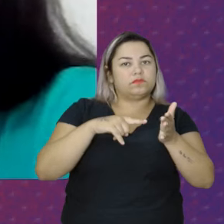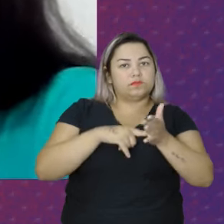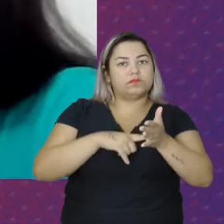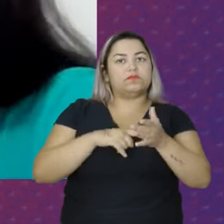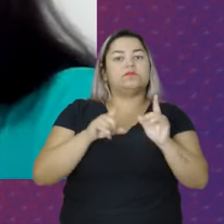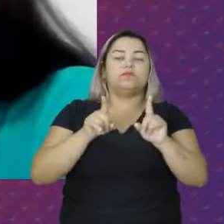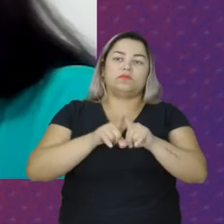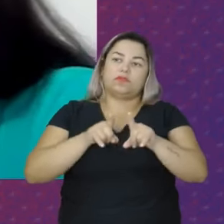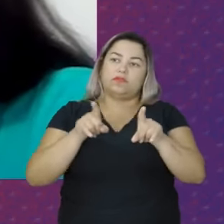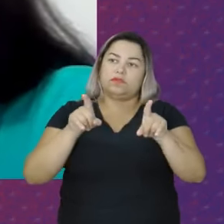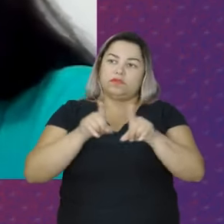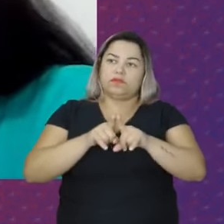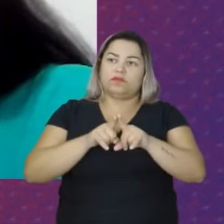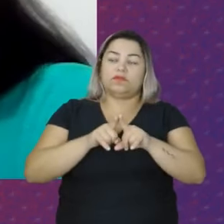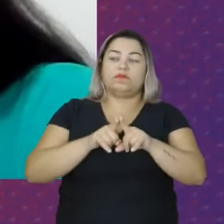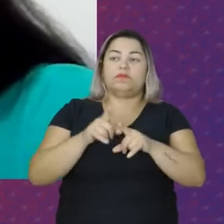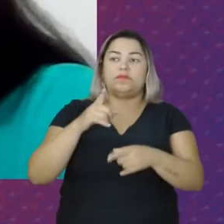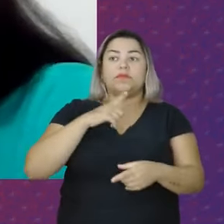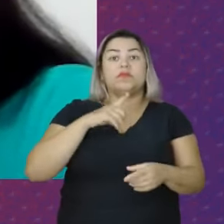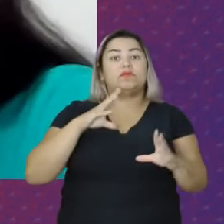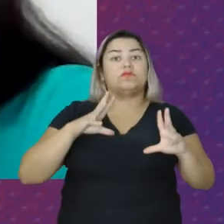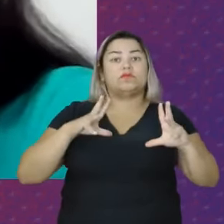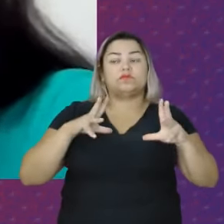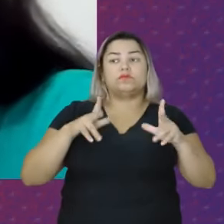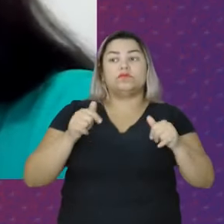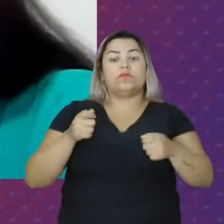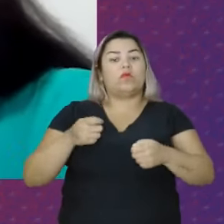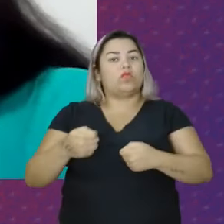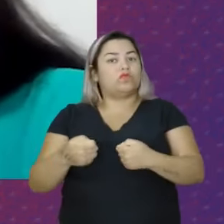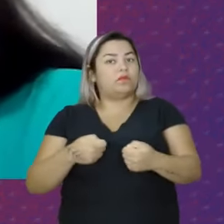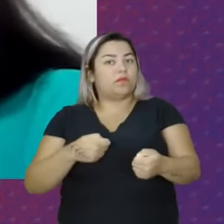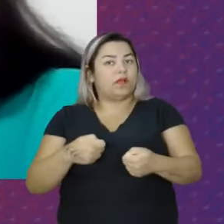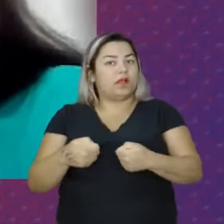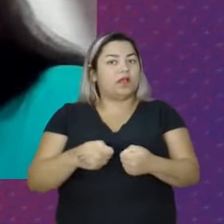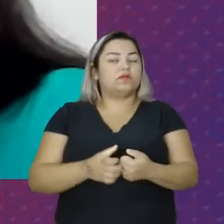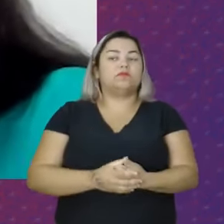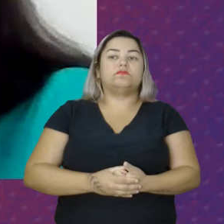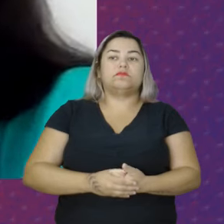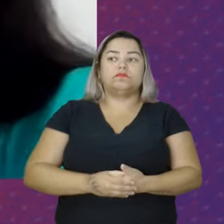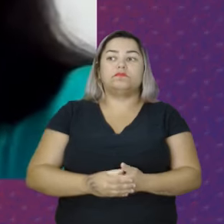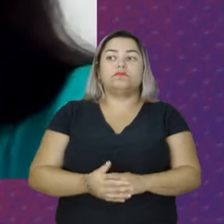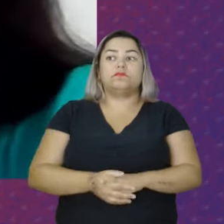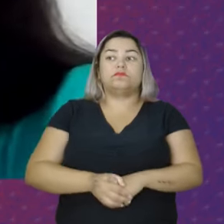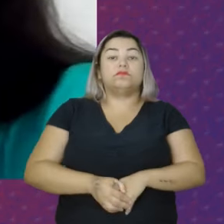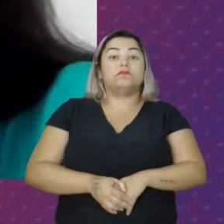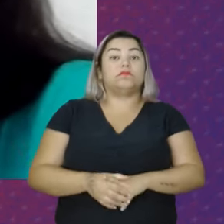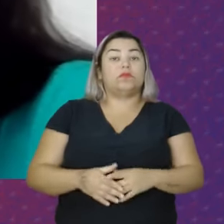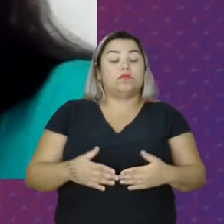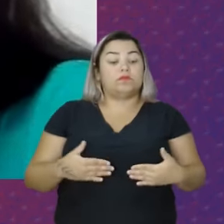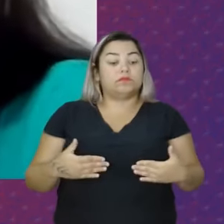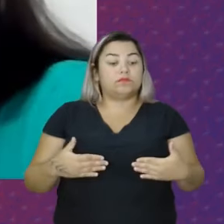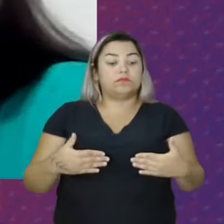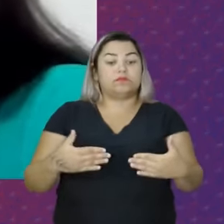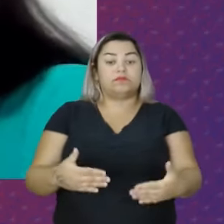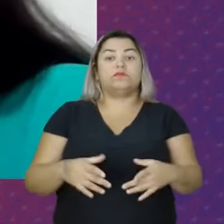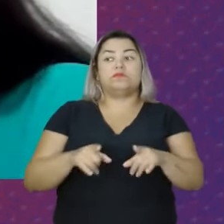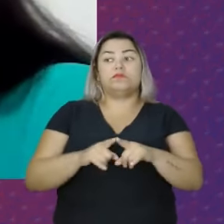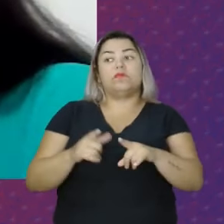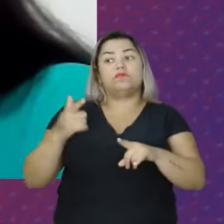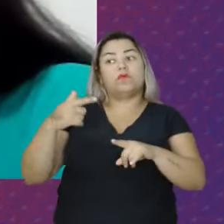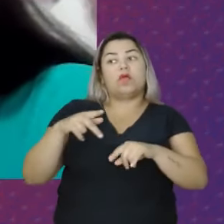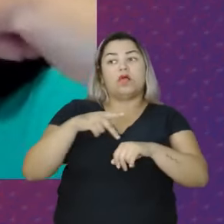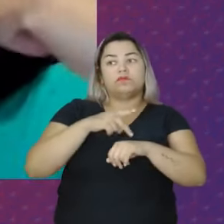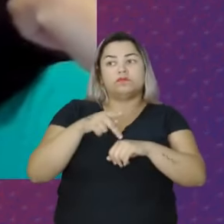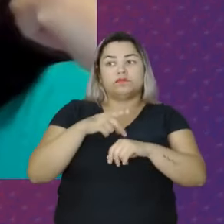disso Também havia Havia Toda uma articulação Com o Ministério Das Relações Exteriores